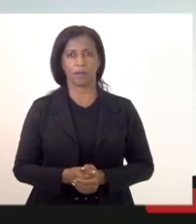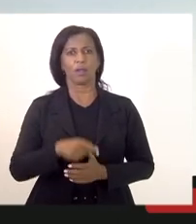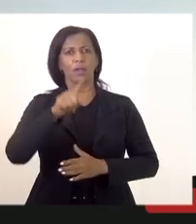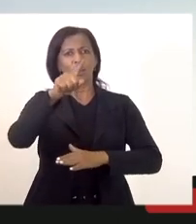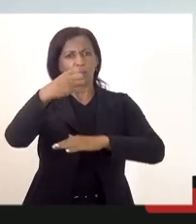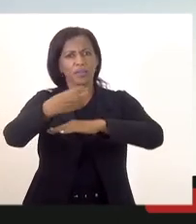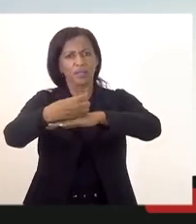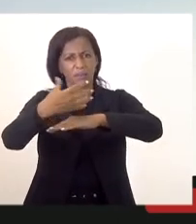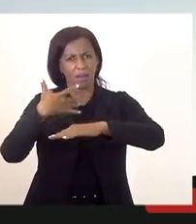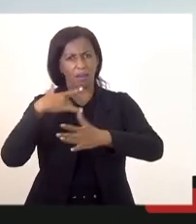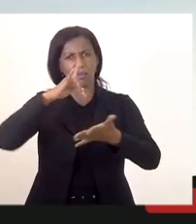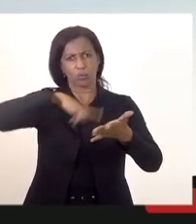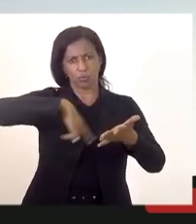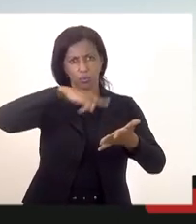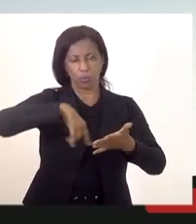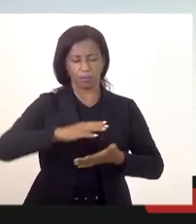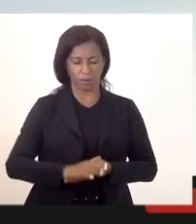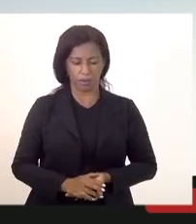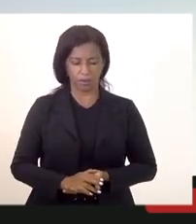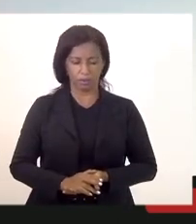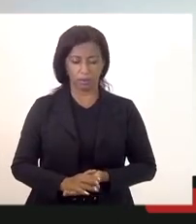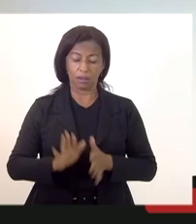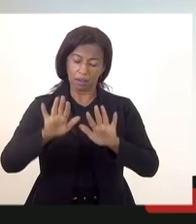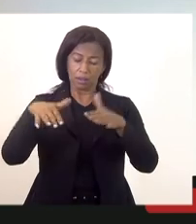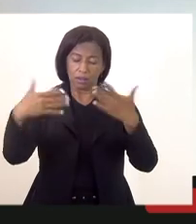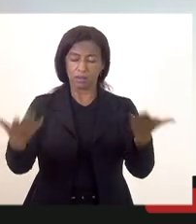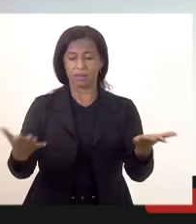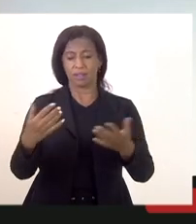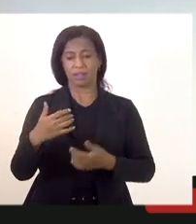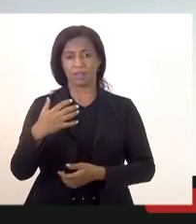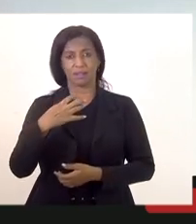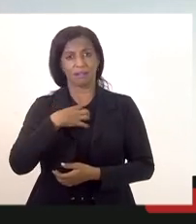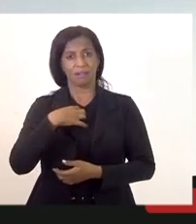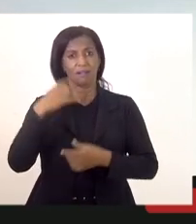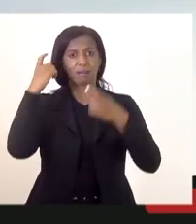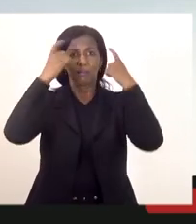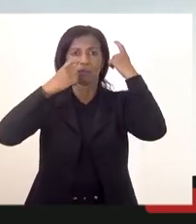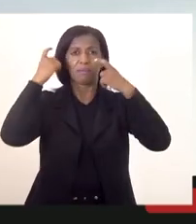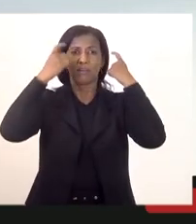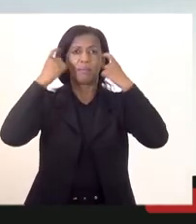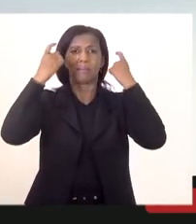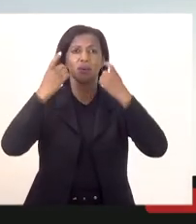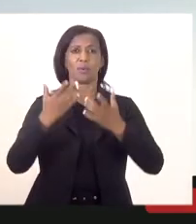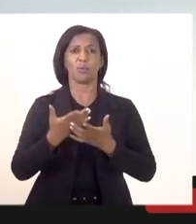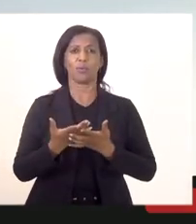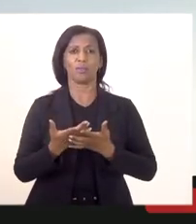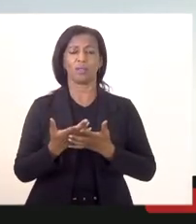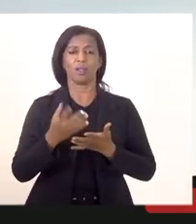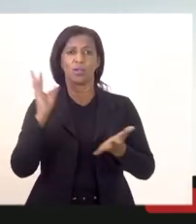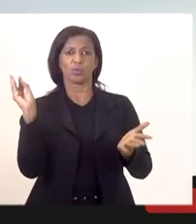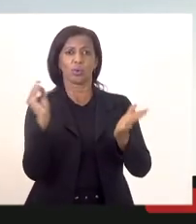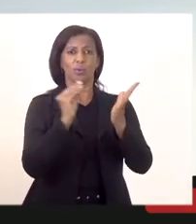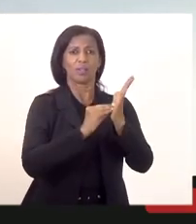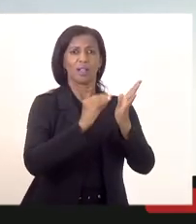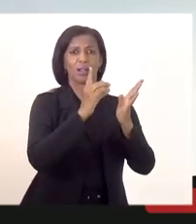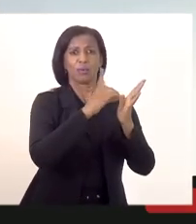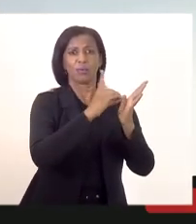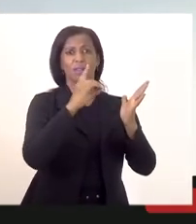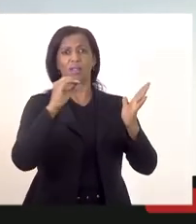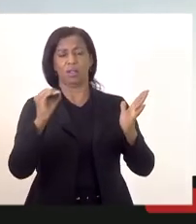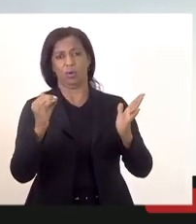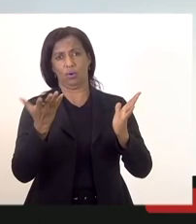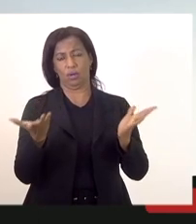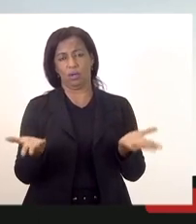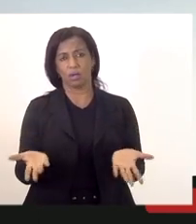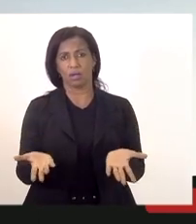mas me preocupa mais uma vez com a fala do coronel a questão do que vale que está escrito no diário oficial mas a gente tem que ter alguma